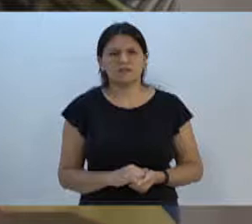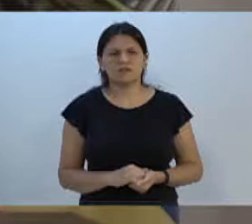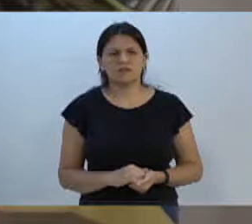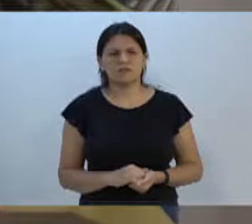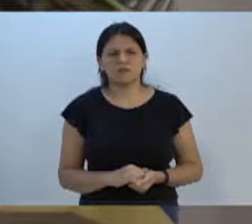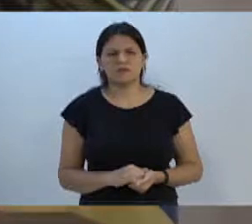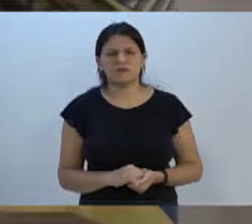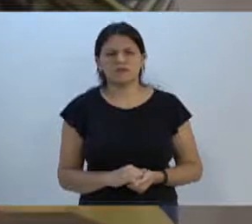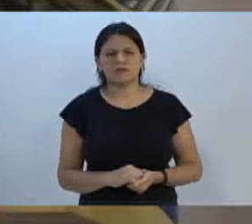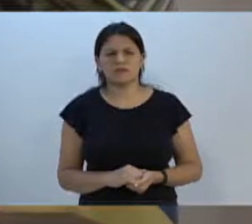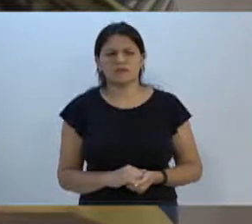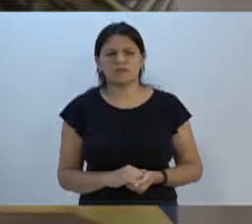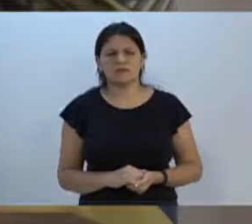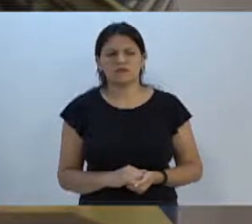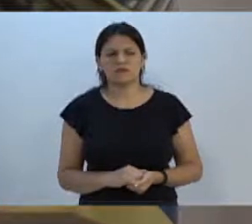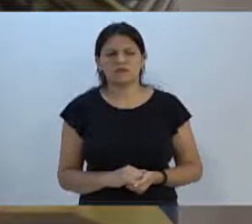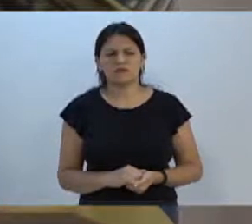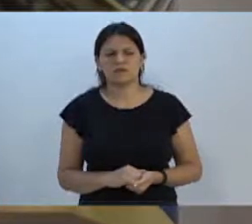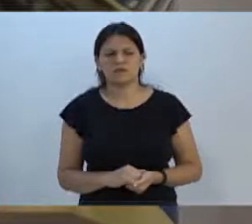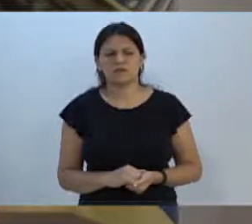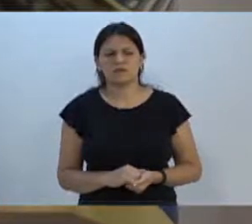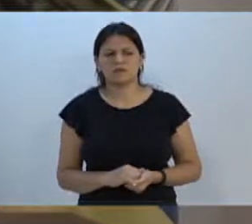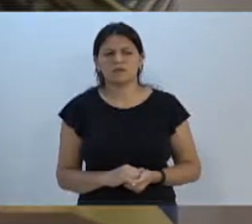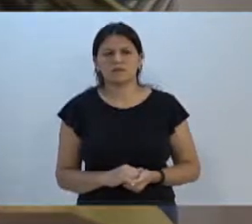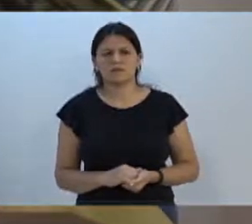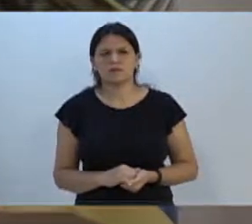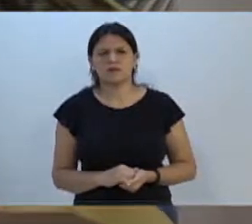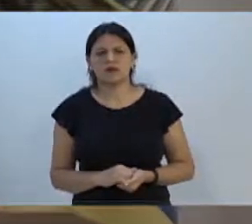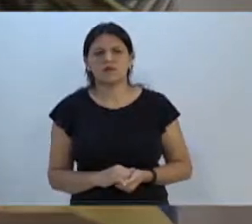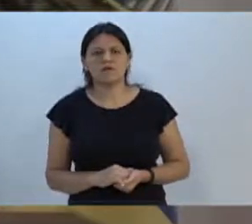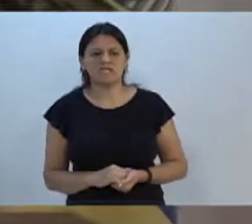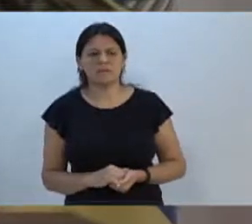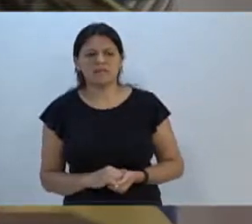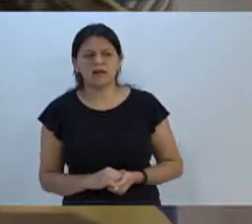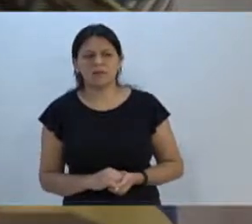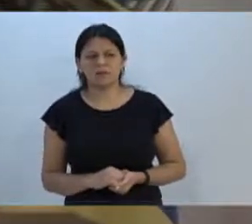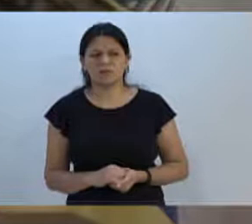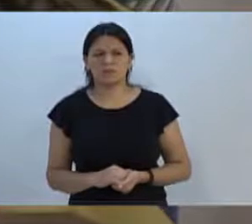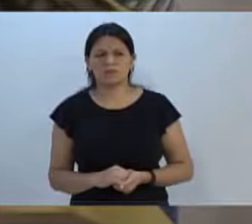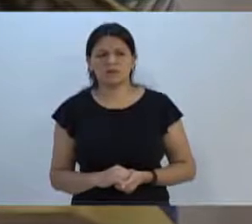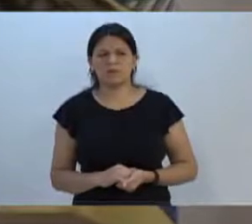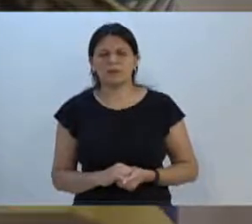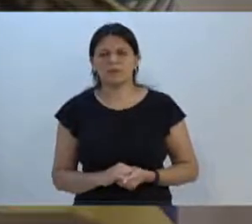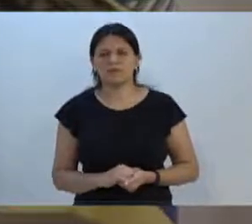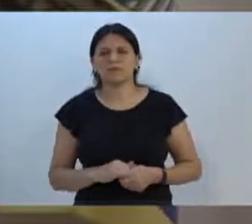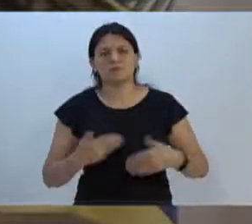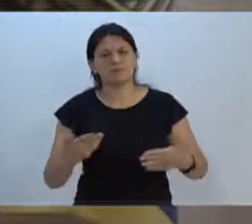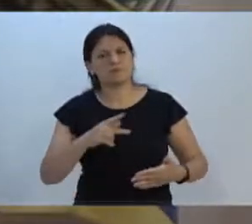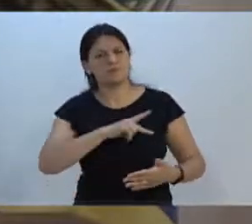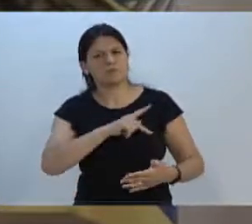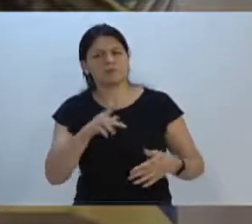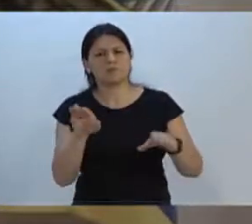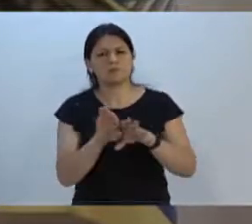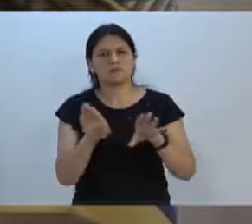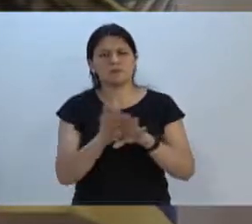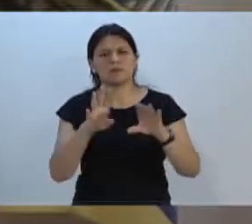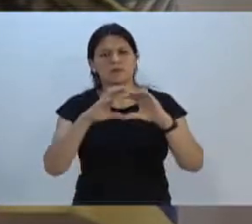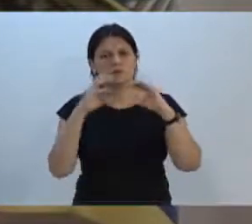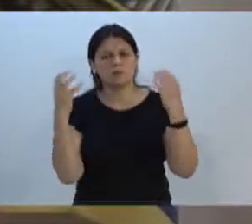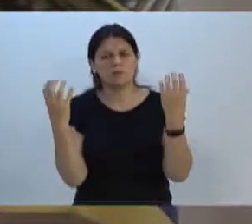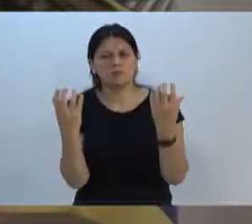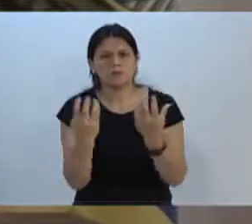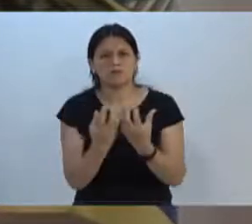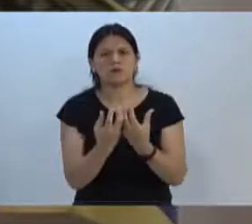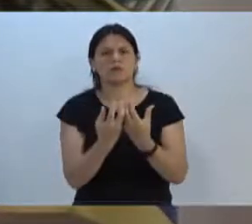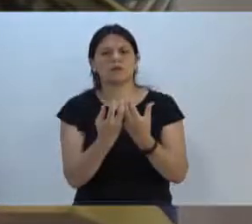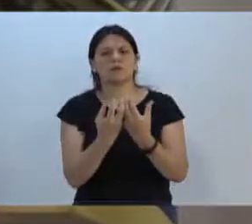Senhor Presidente, senhores vereadores, comandados, acompanho TVL e também nossos internautas,